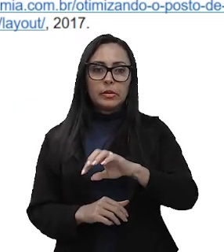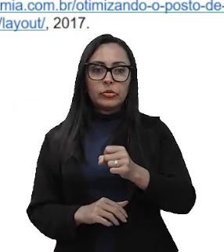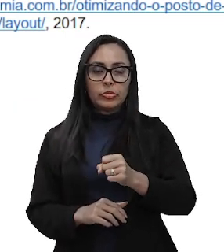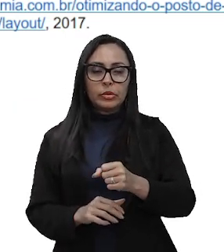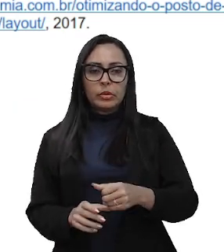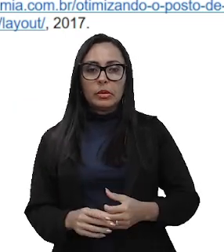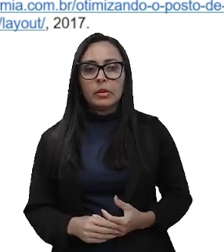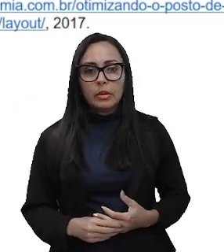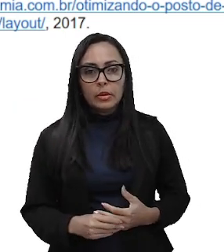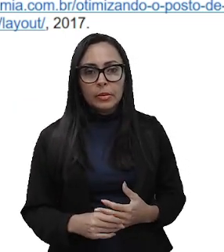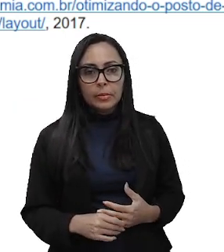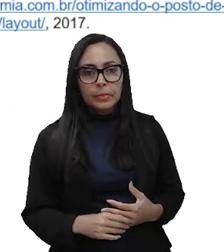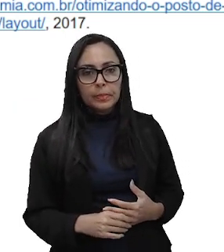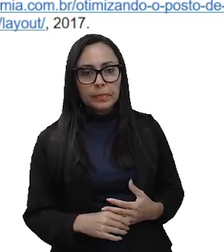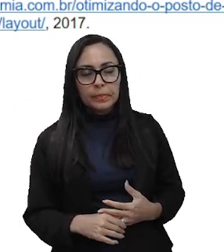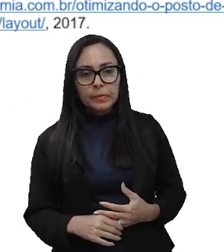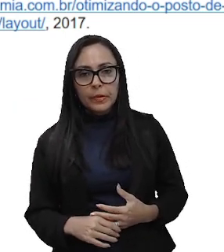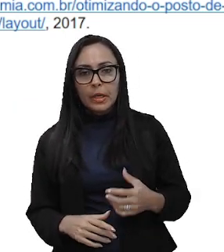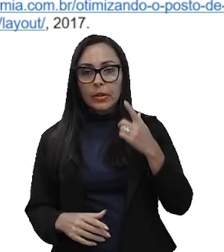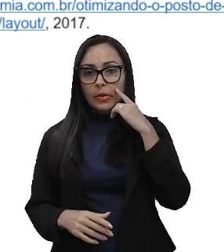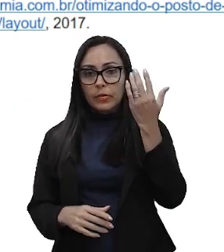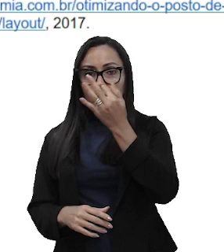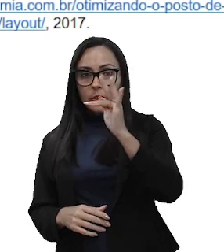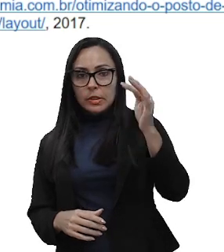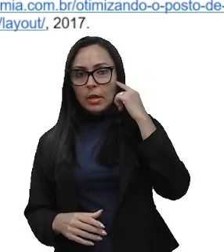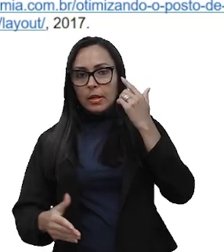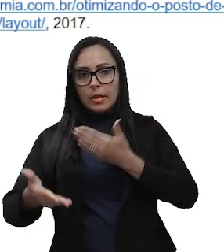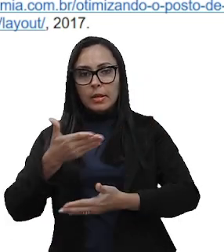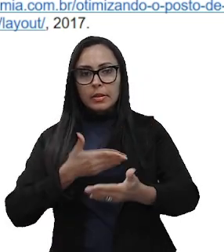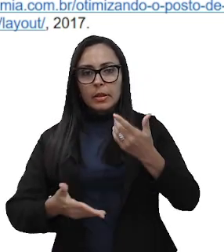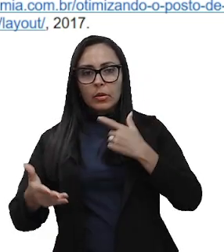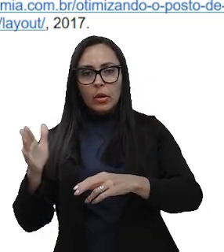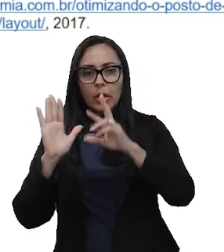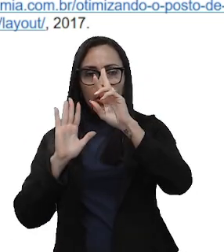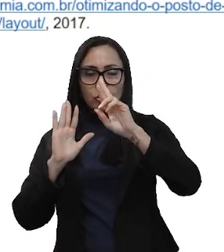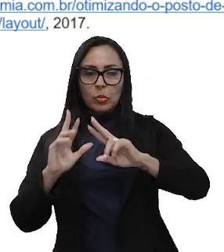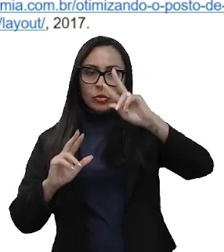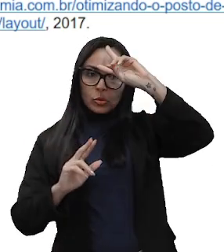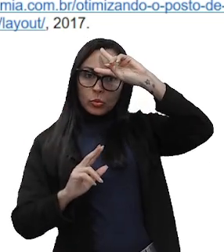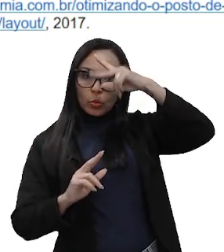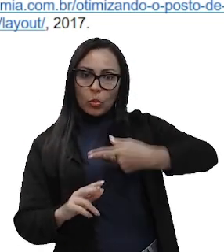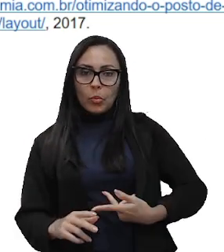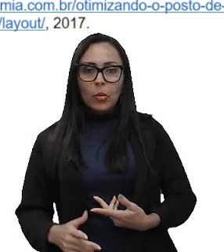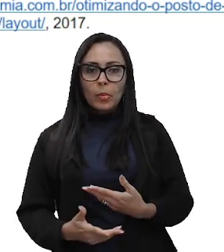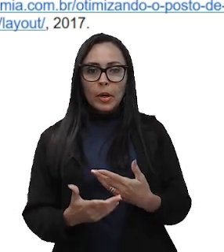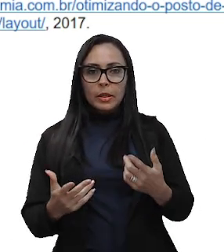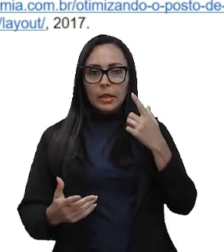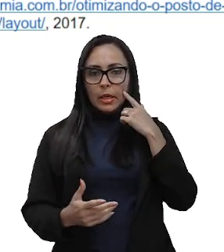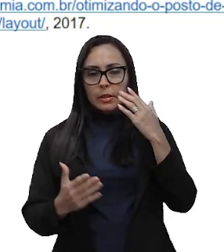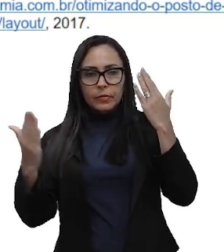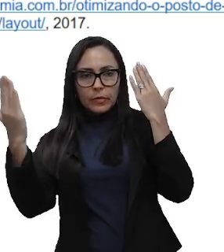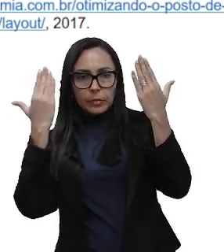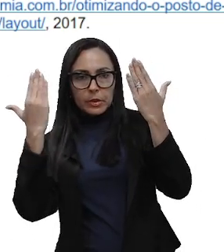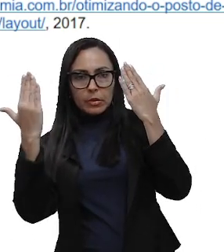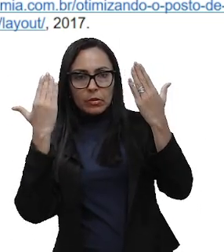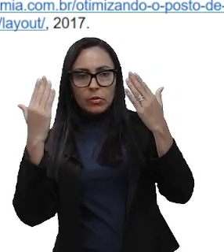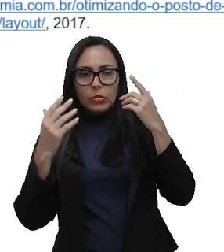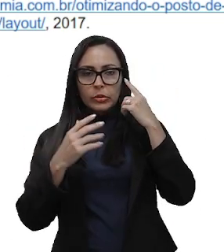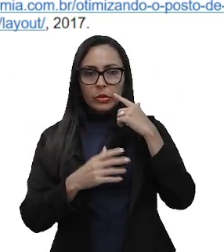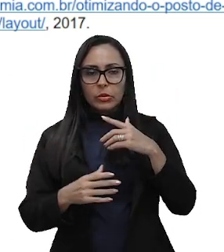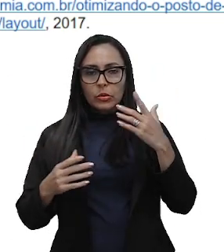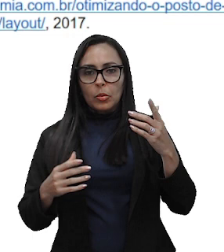física? Ele diz que a ergonomia física lida com as respostas do corpo humano à carga física e psicológica.